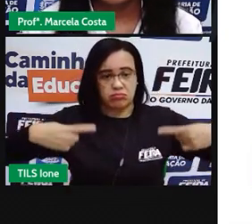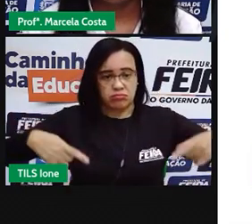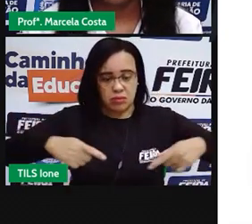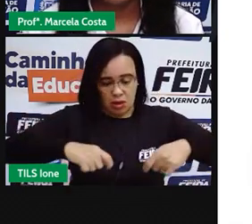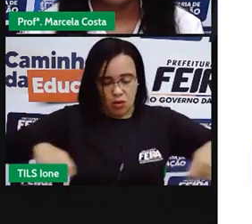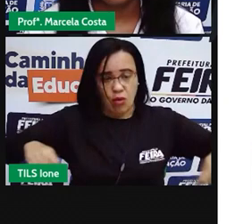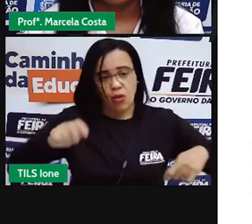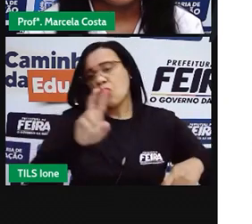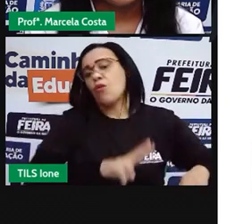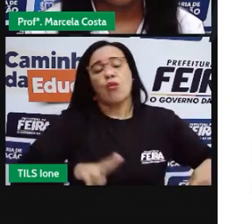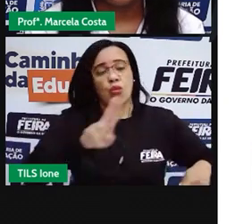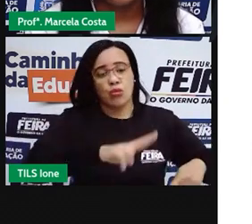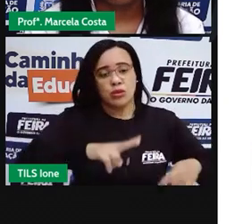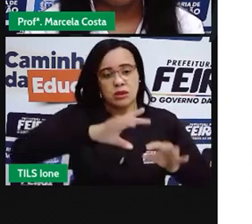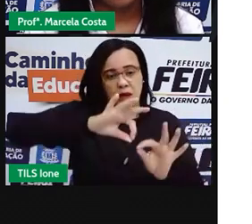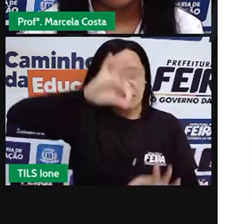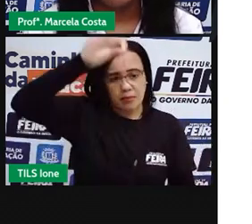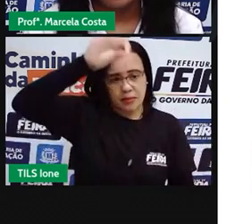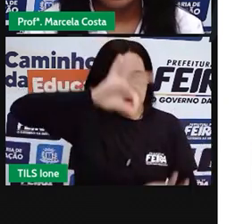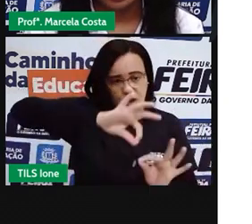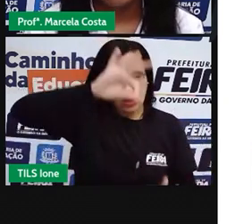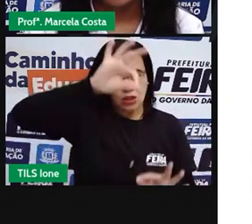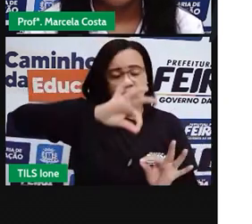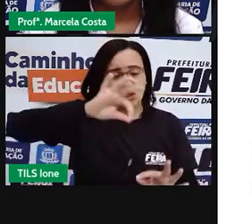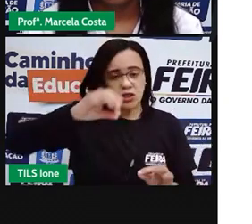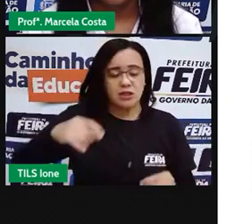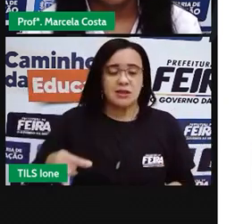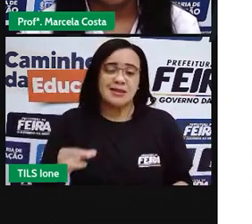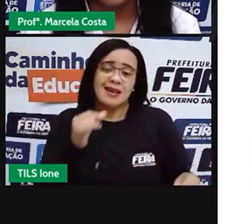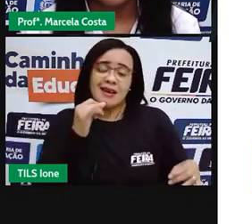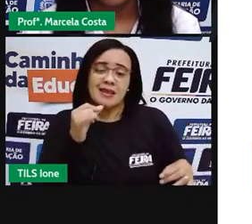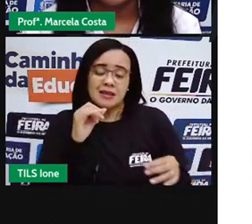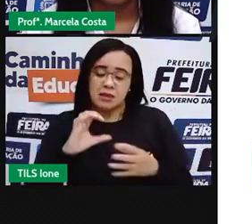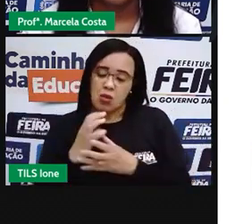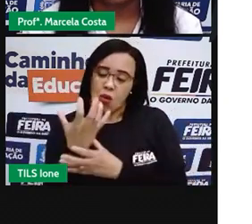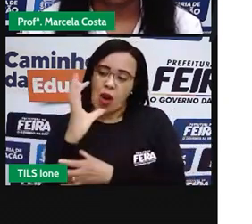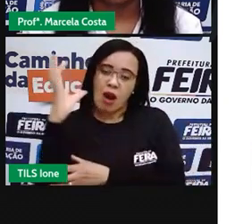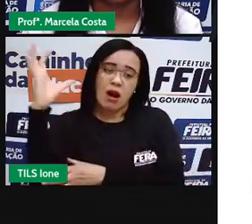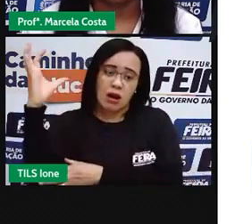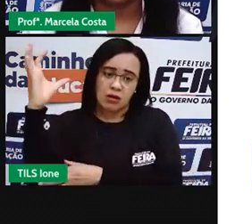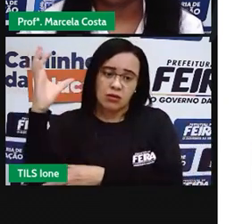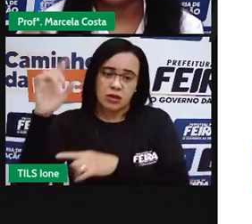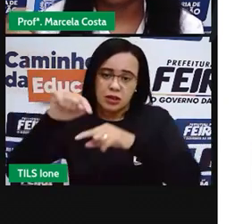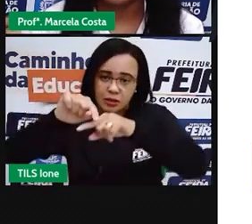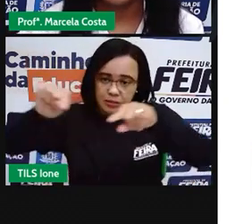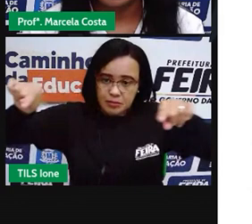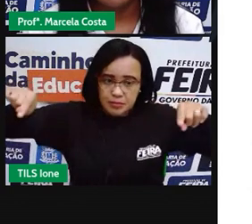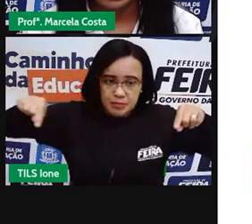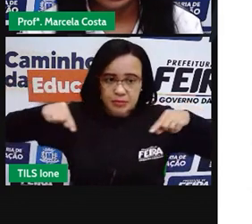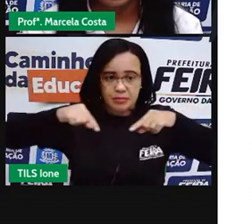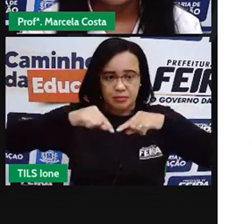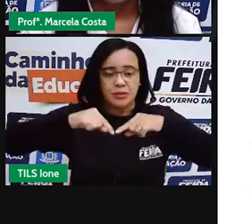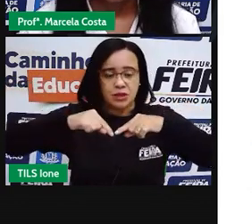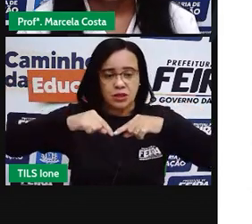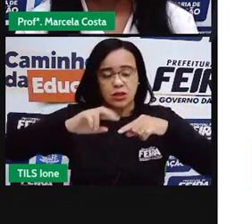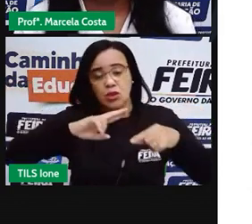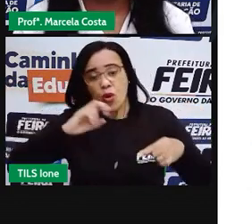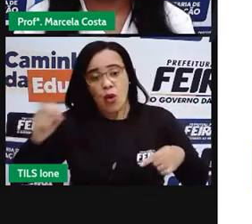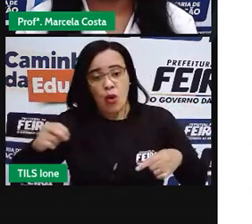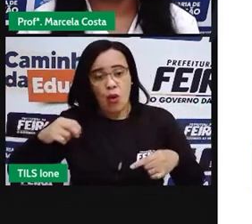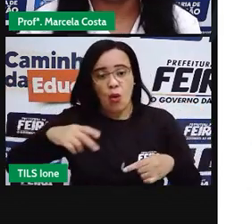usar para medir, por exemplo, o tamanho de uma árvore, o tamanho de uma pessoa. Você pode colocar um barbante na parede